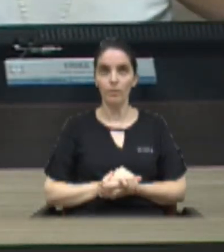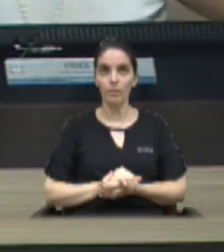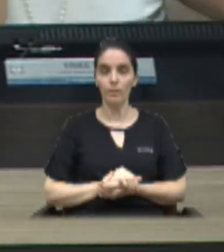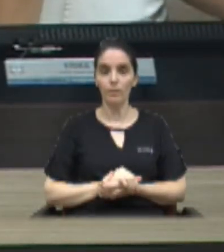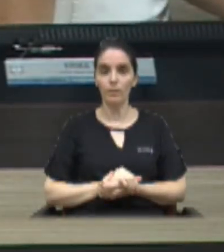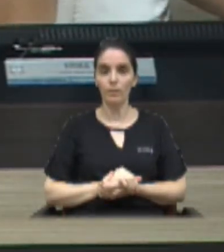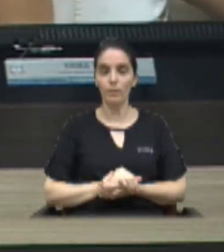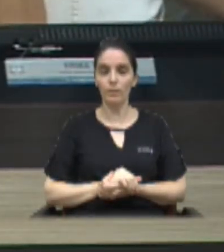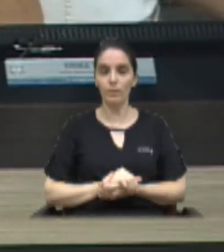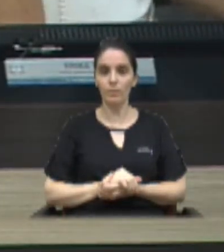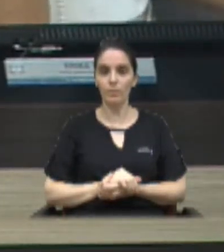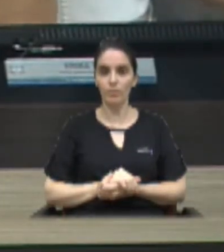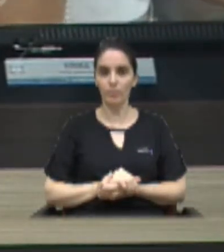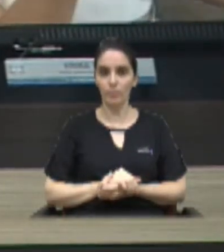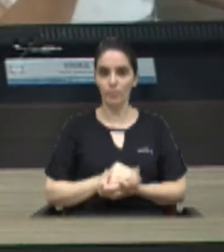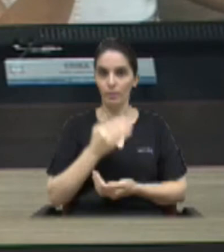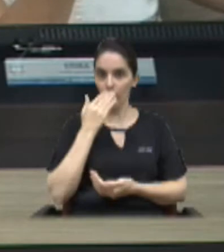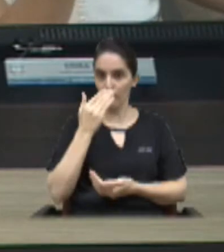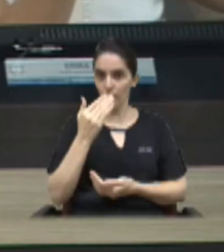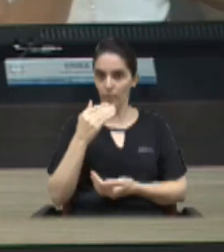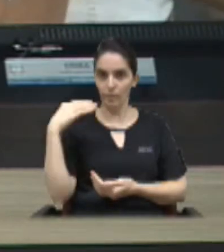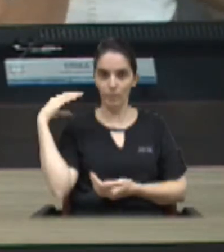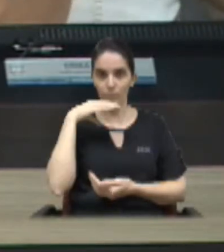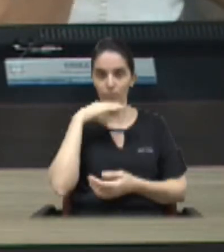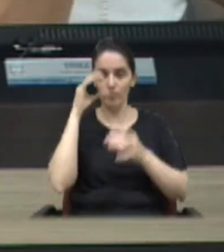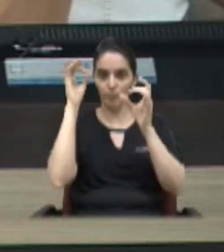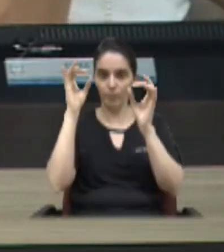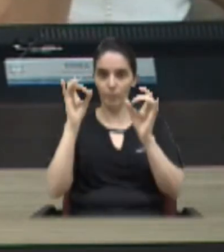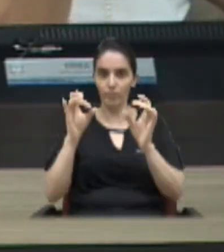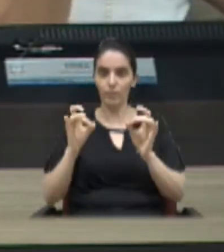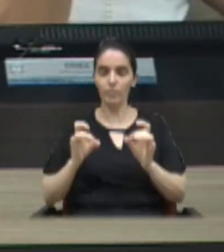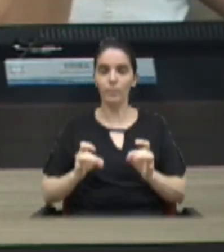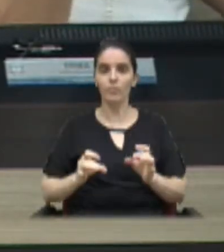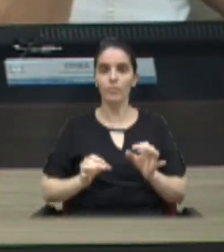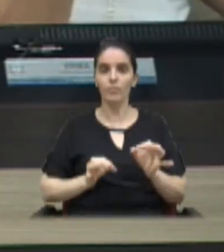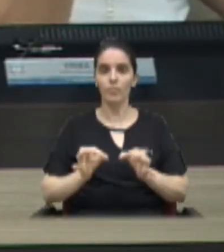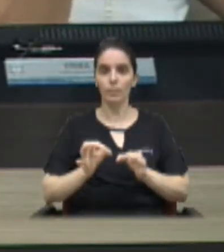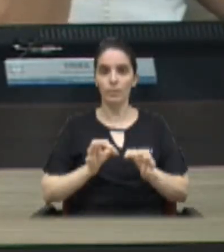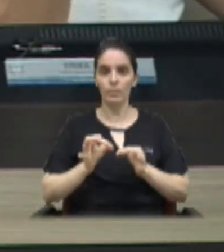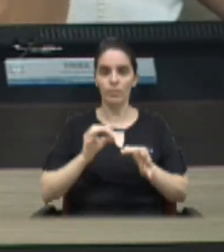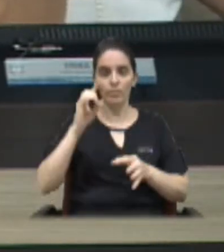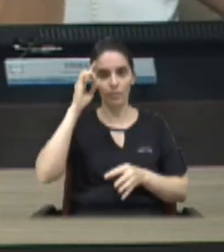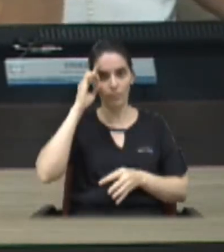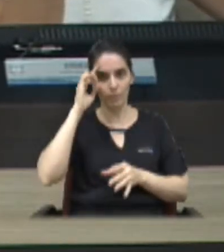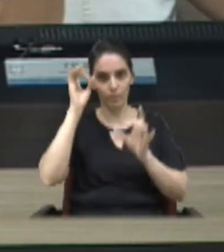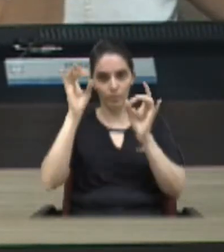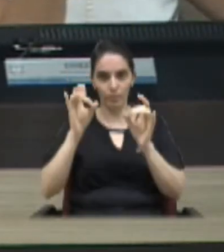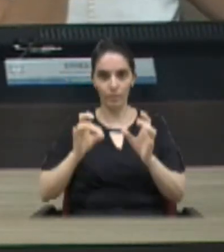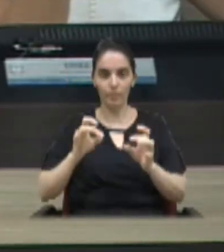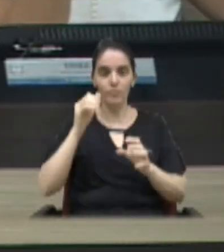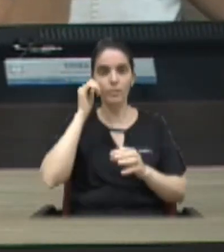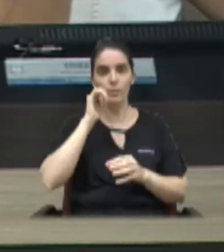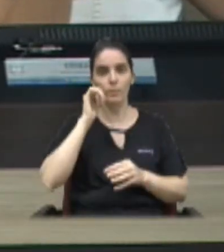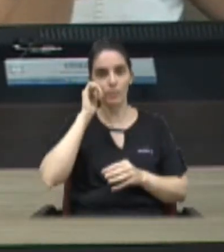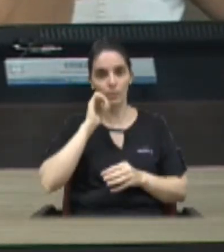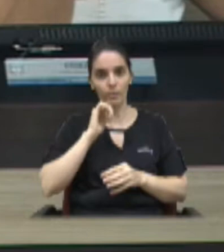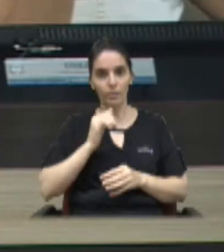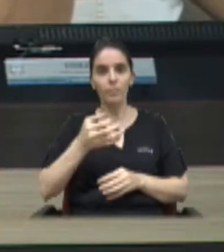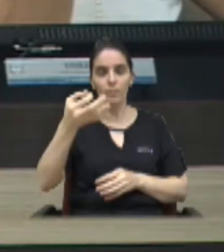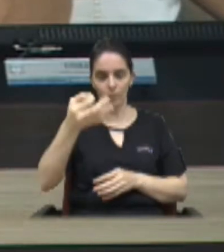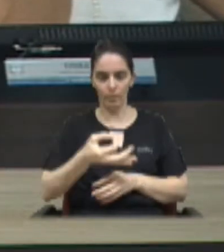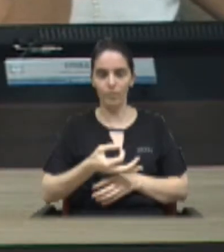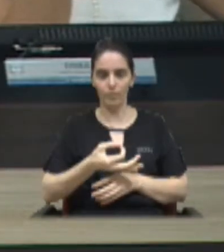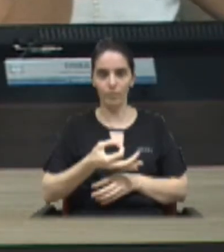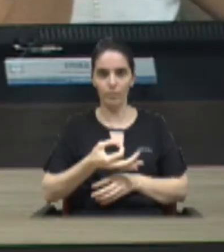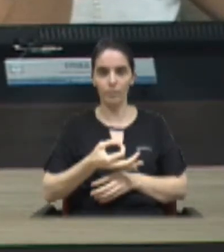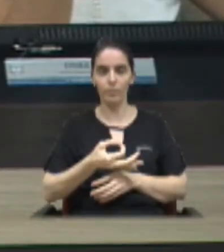O requerimento de urgência especial para o projeto do Dia Internacional da Mulher está formalmente